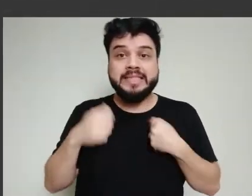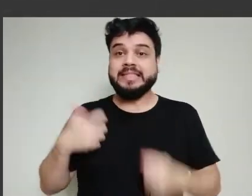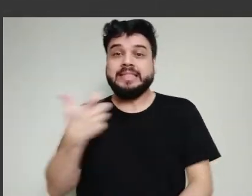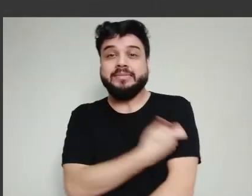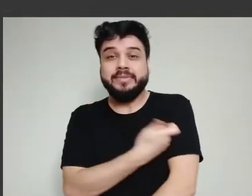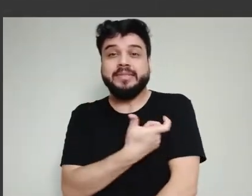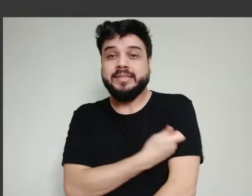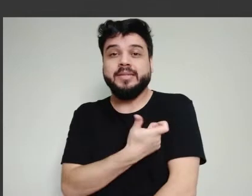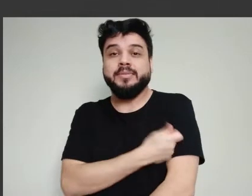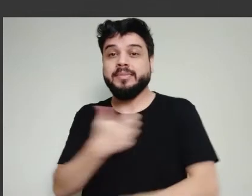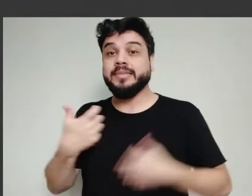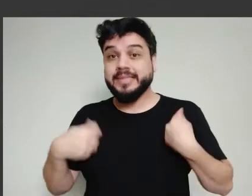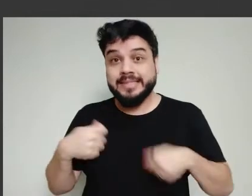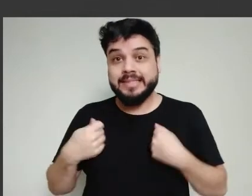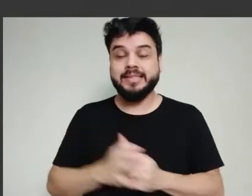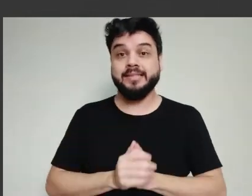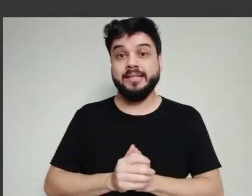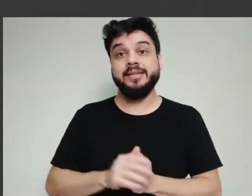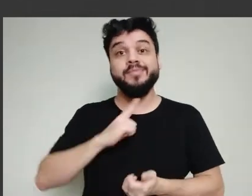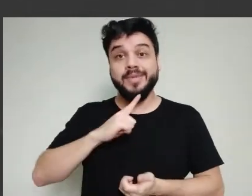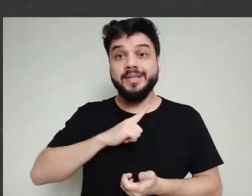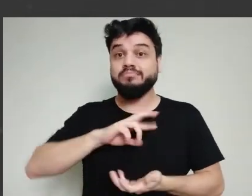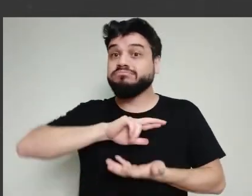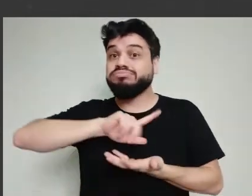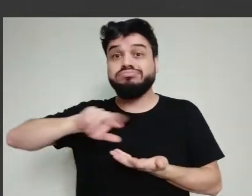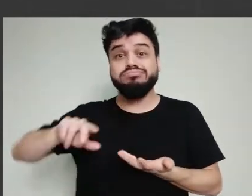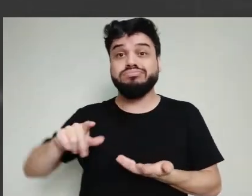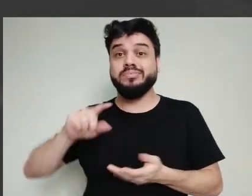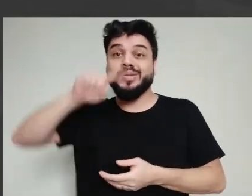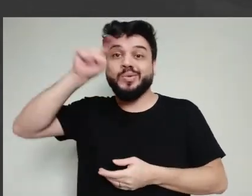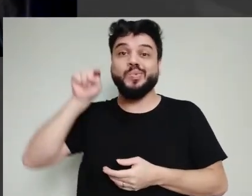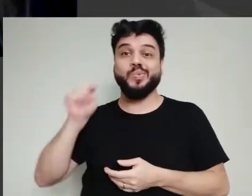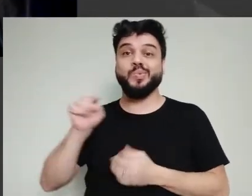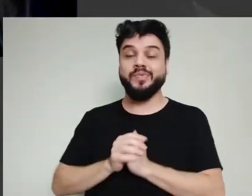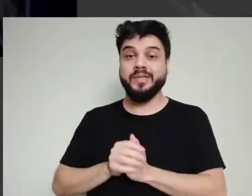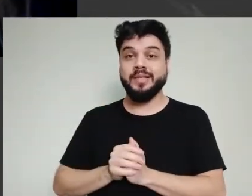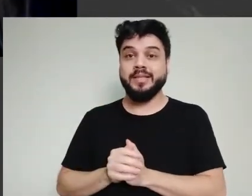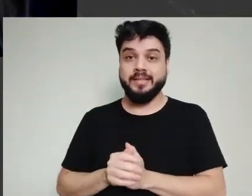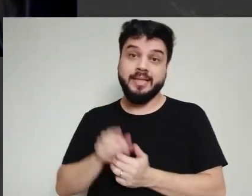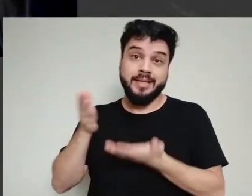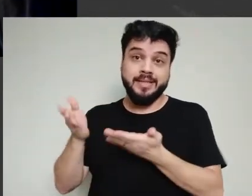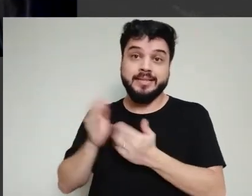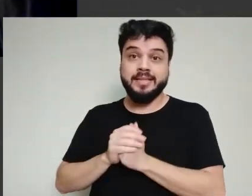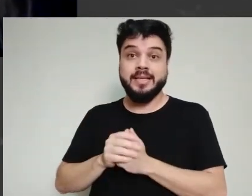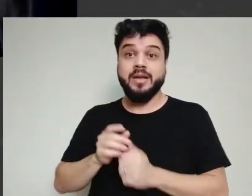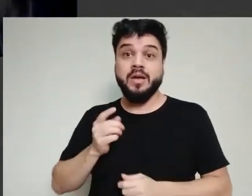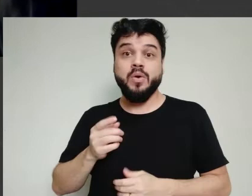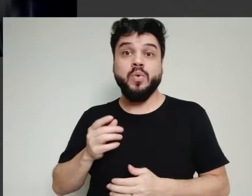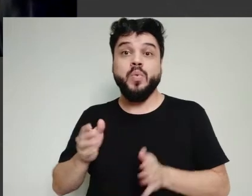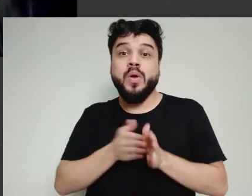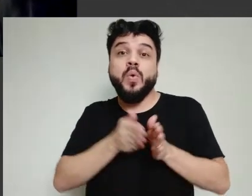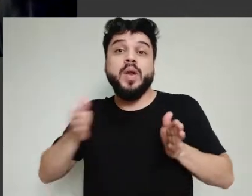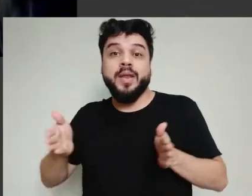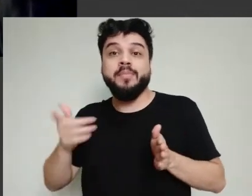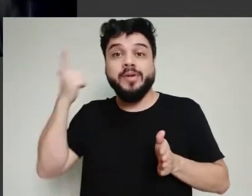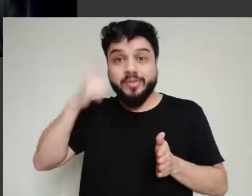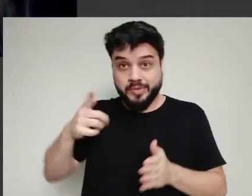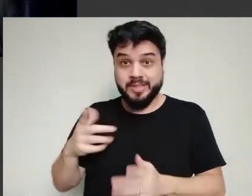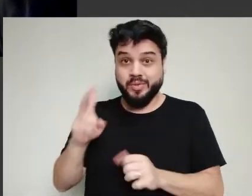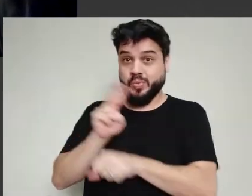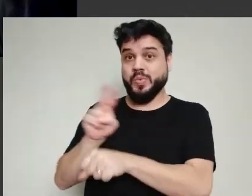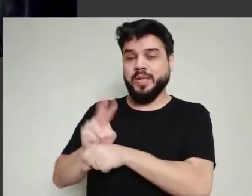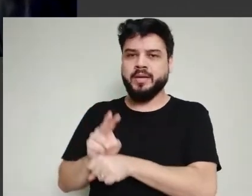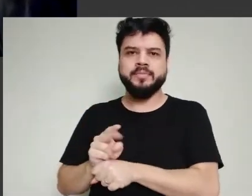série de dúvidas. Essa é uma delas. Quanto tempo a vacina vai proteger? Outra coisa. Ou seja, é possível que